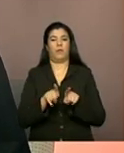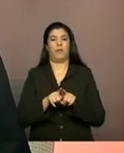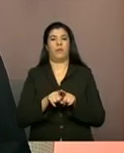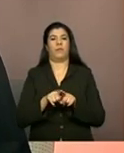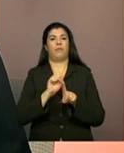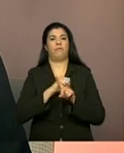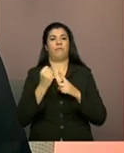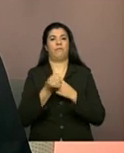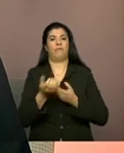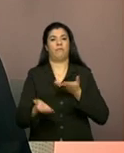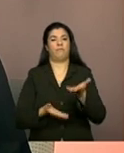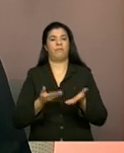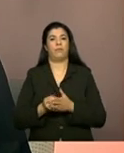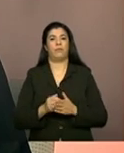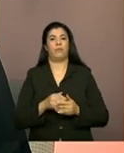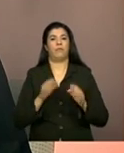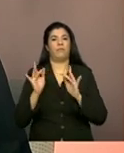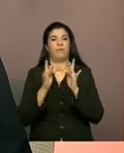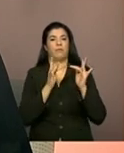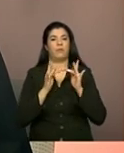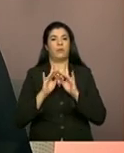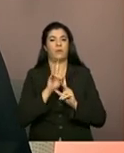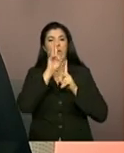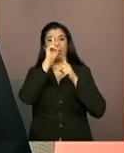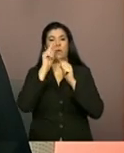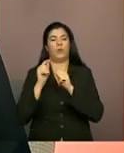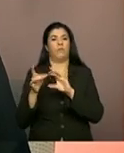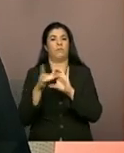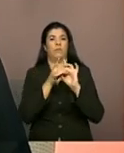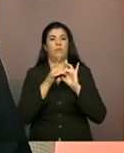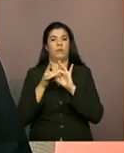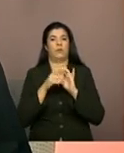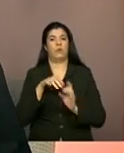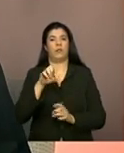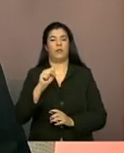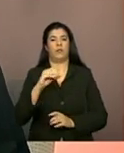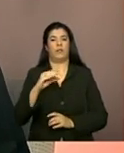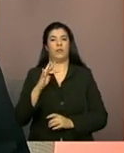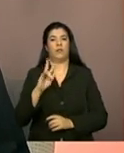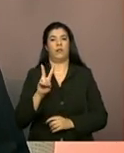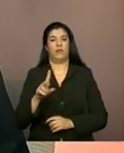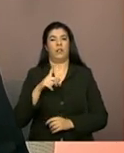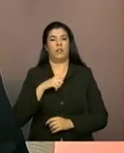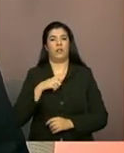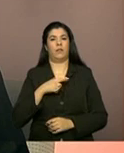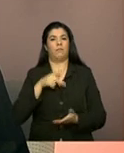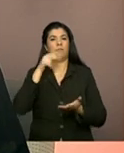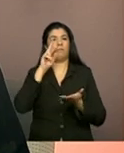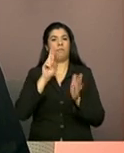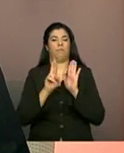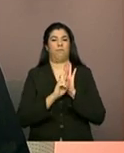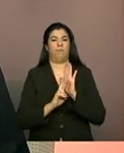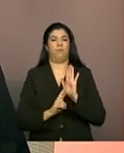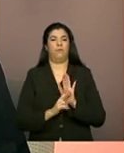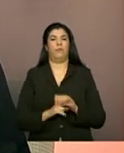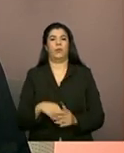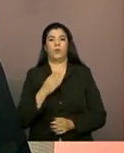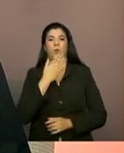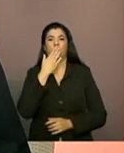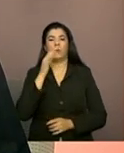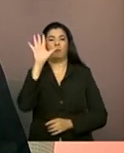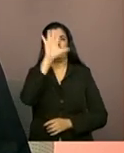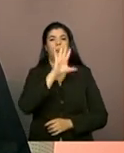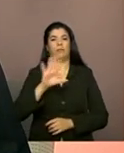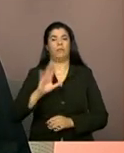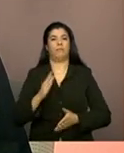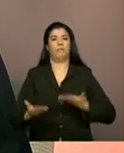Convivência e Fortalecimento de Vínculos, que são regulamentados pela Tipificação Nacional de Serviços Socio